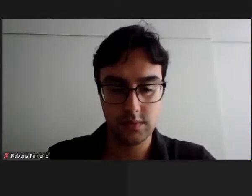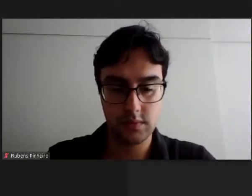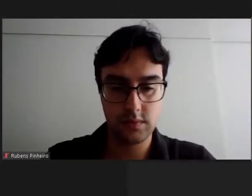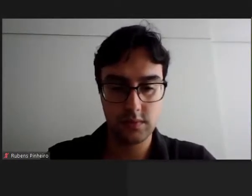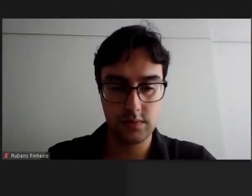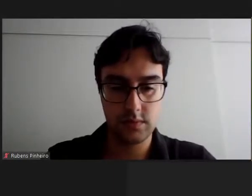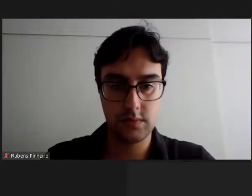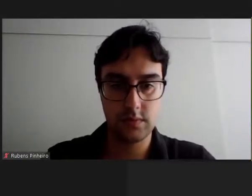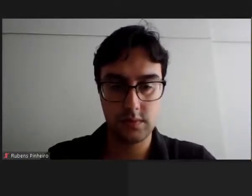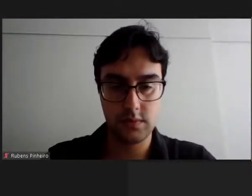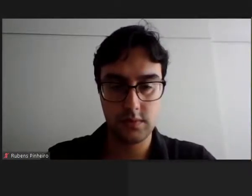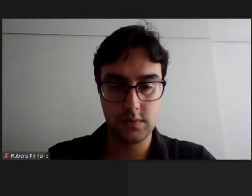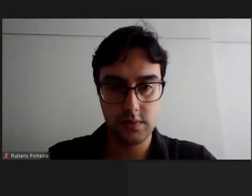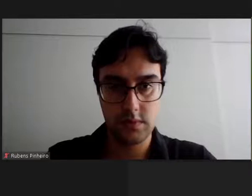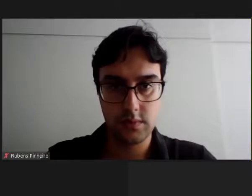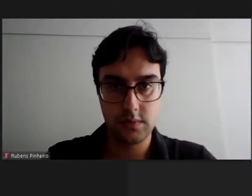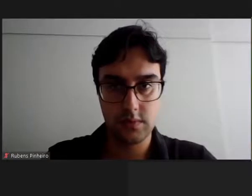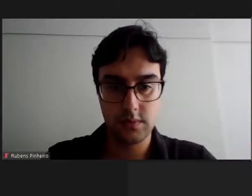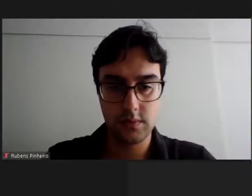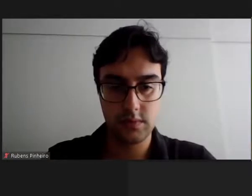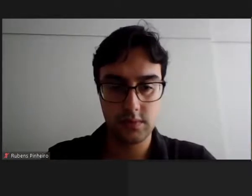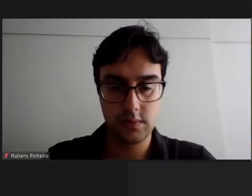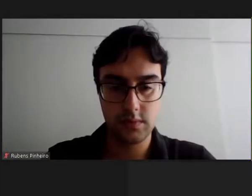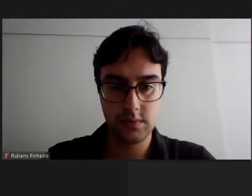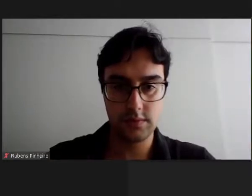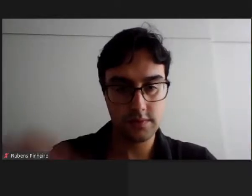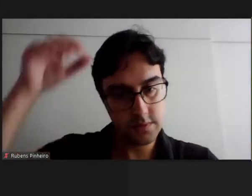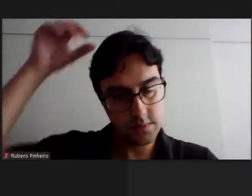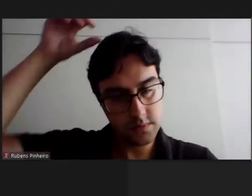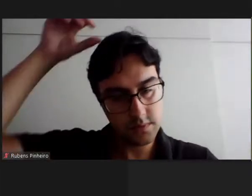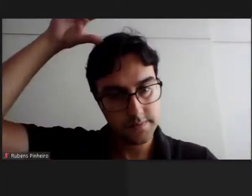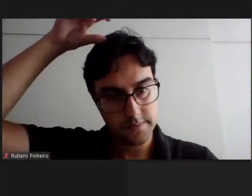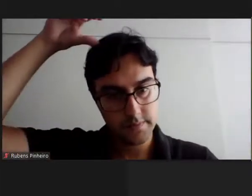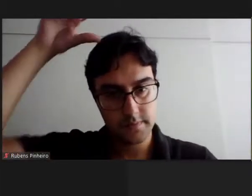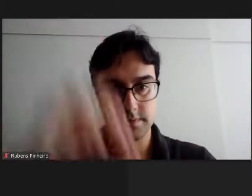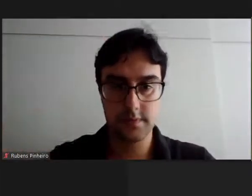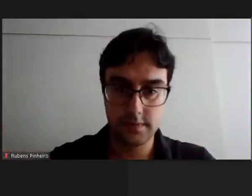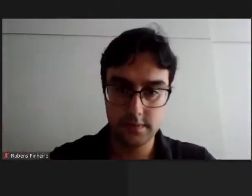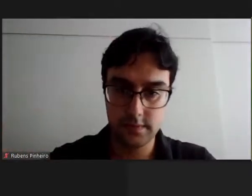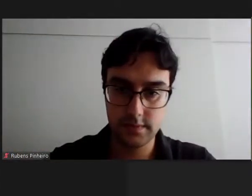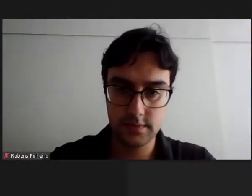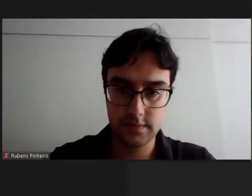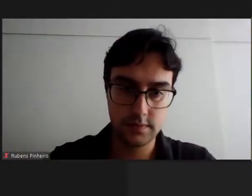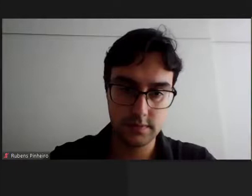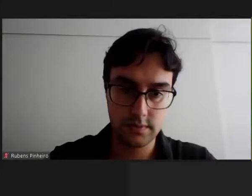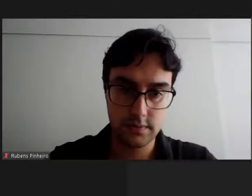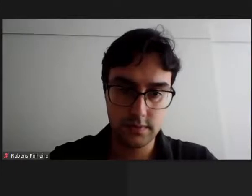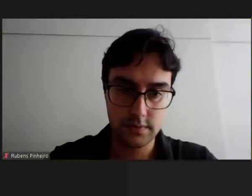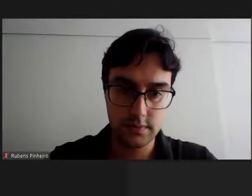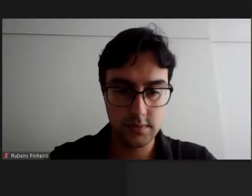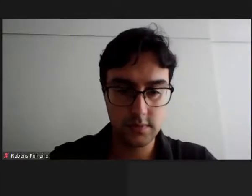viu, ficamos bem encantados, e, assim, vai dar uma estrutura muito grande para o curso de Educação Física da FEUC. Hoje, realmente, ele